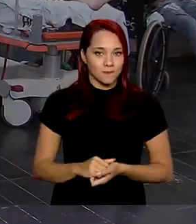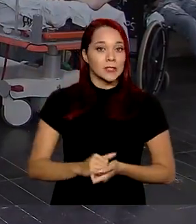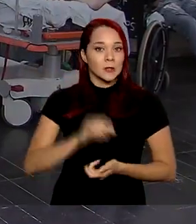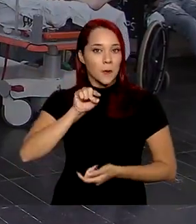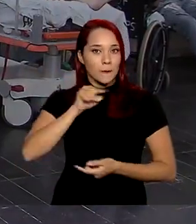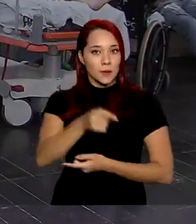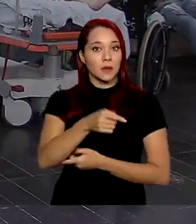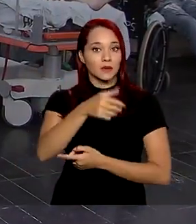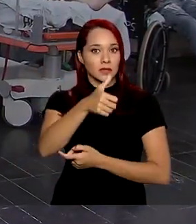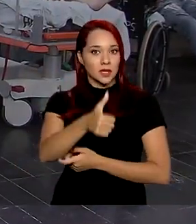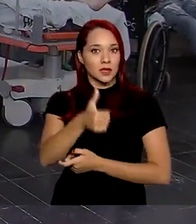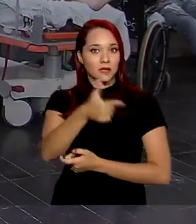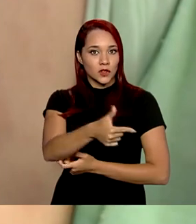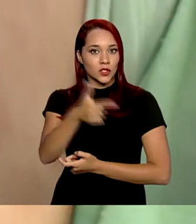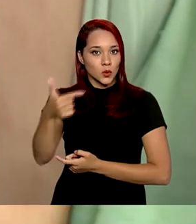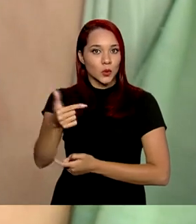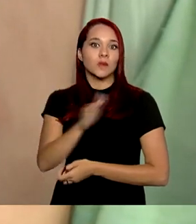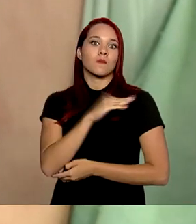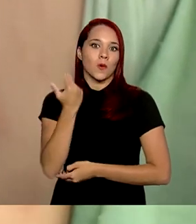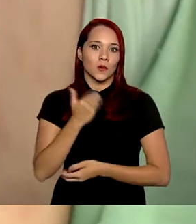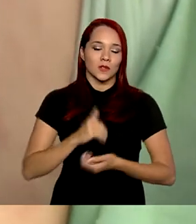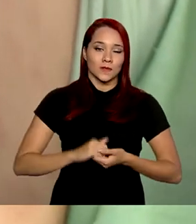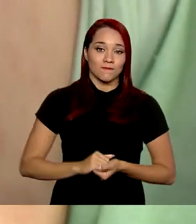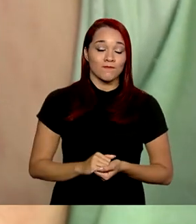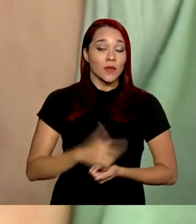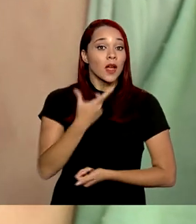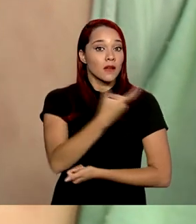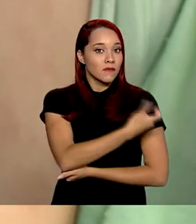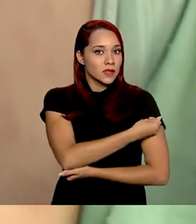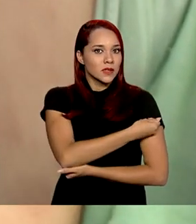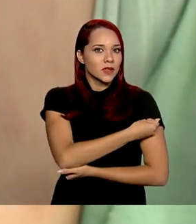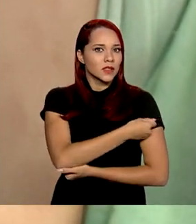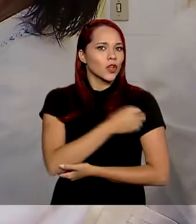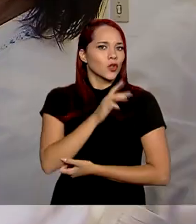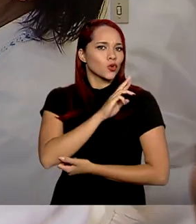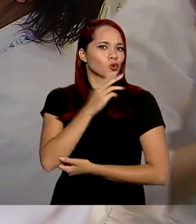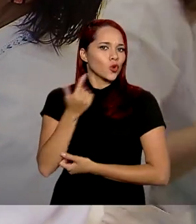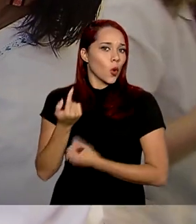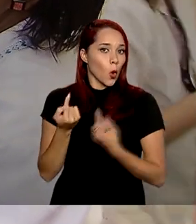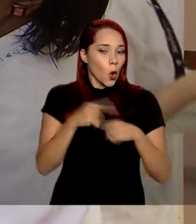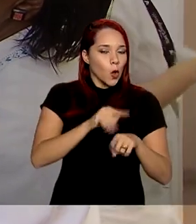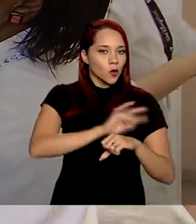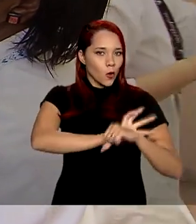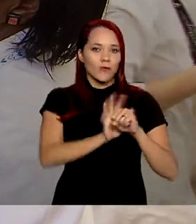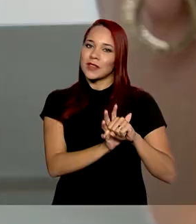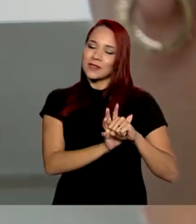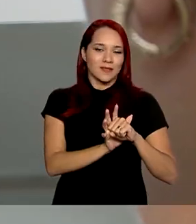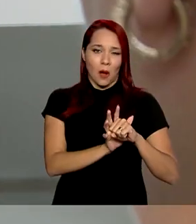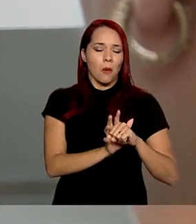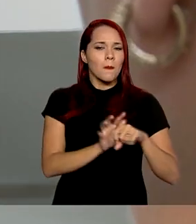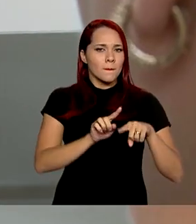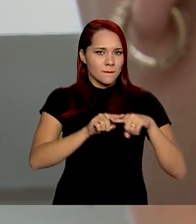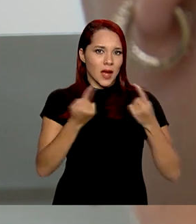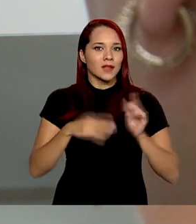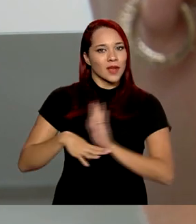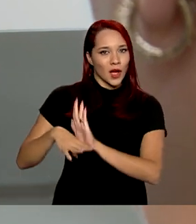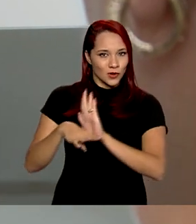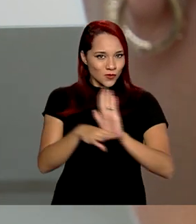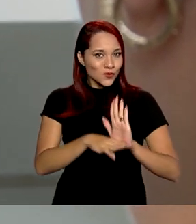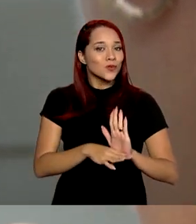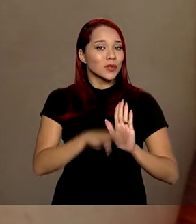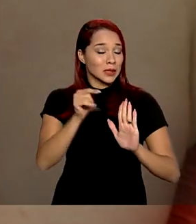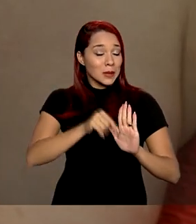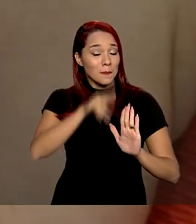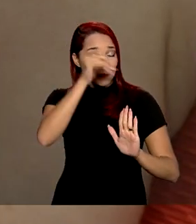1.122 mortes. A vacina não tem eficácia contra o coronavírus, mas vai fazer com que